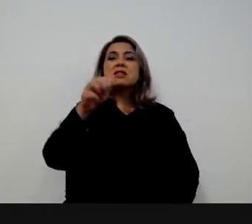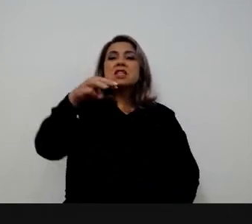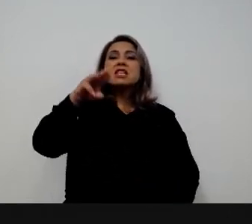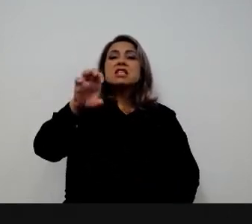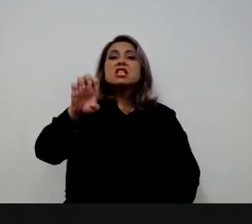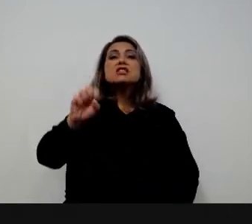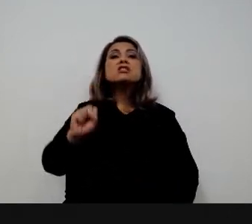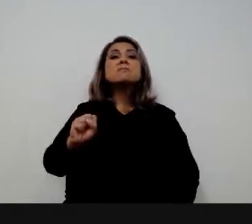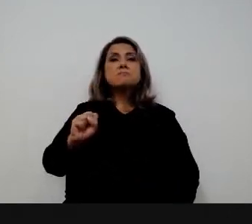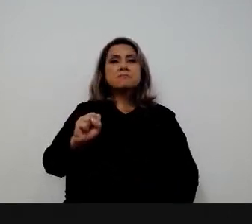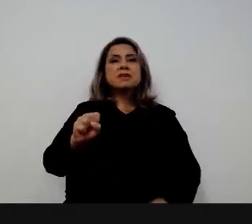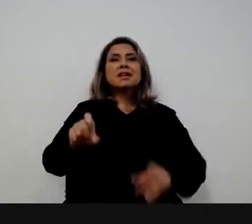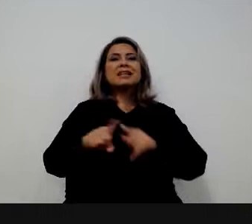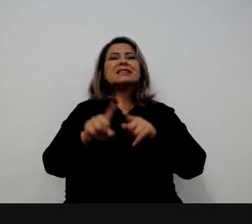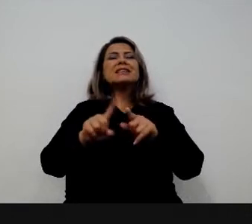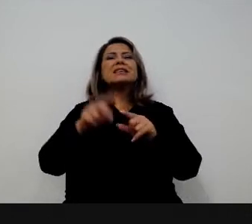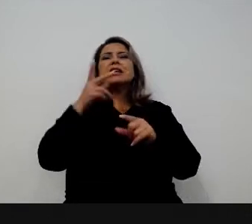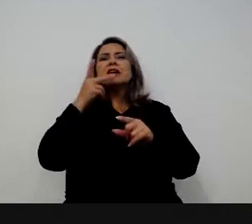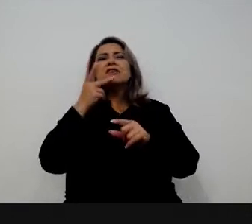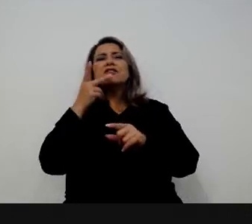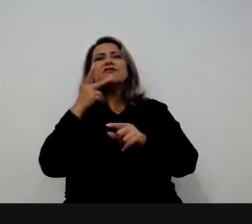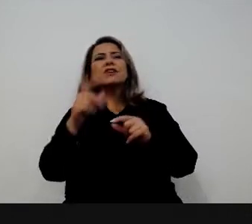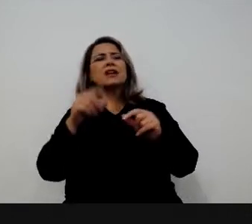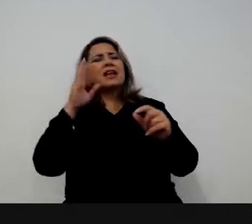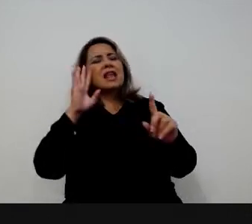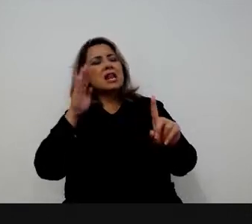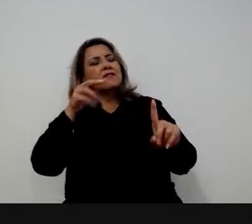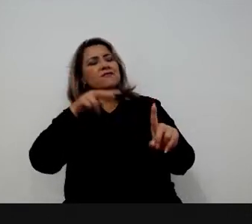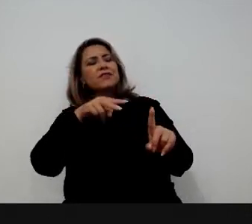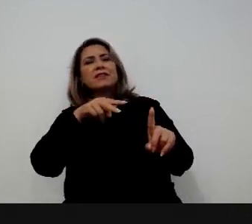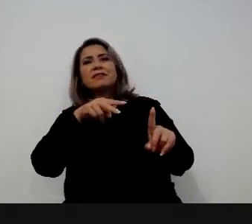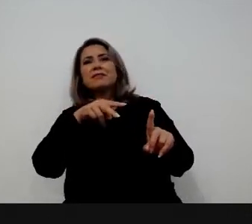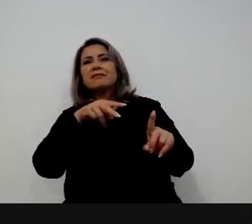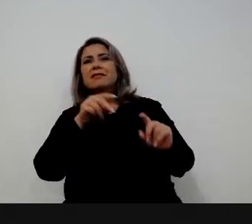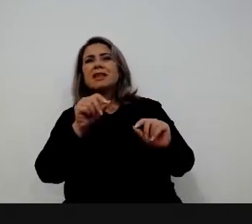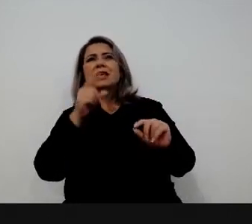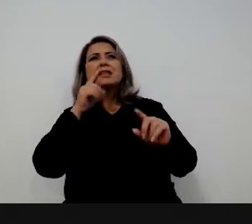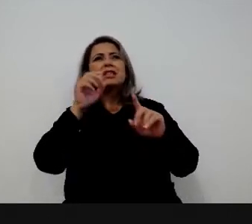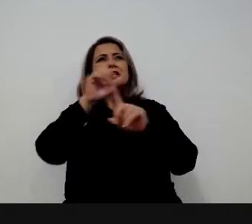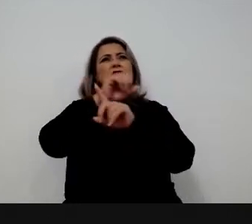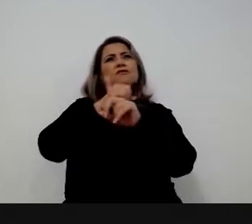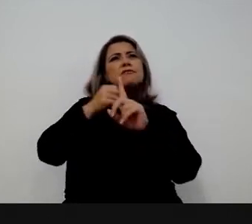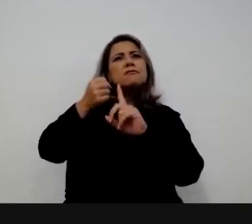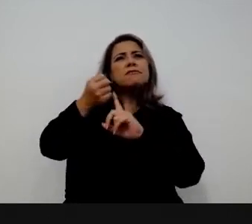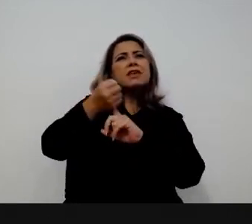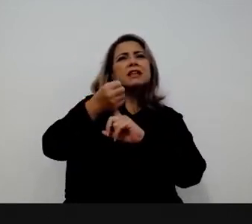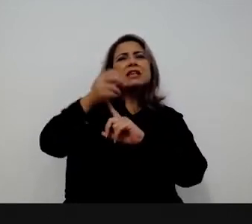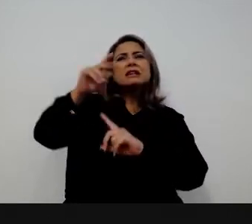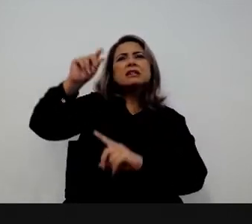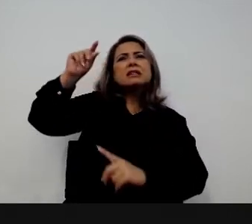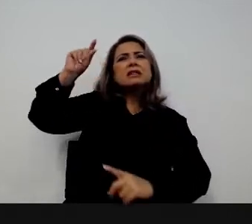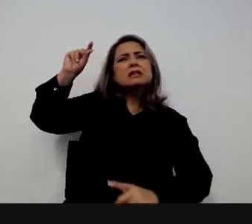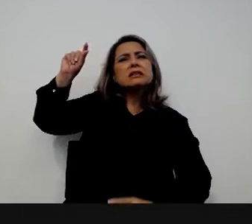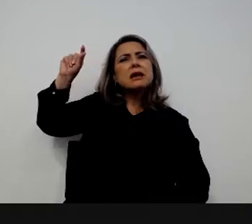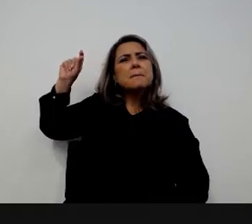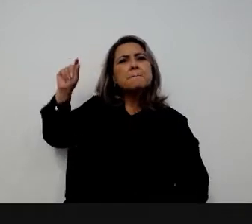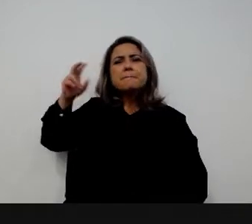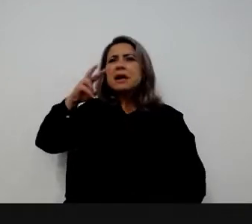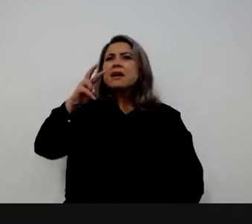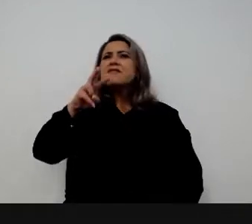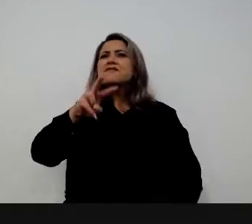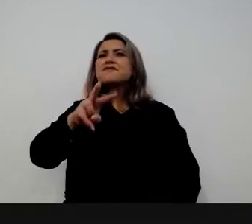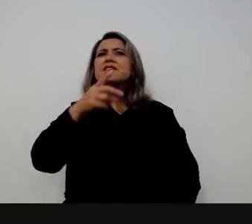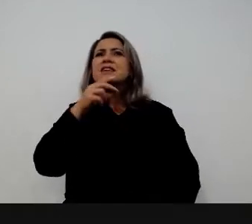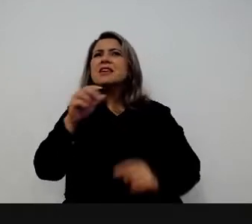ele trata muito do tema de legibilidade. E o que ele olha quando ele olha para as sociedades mais antigas e ele vê